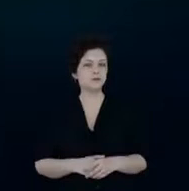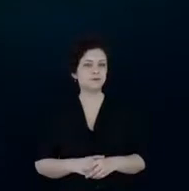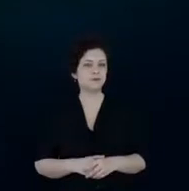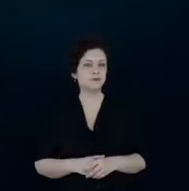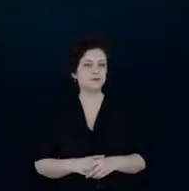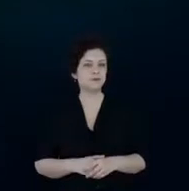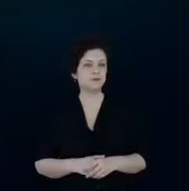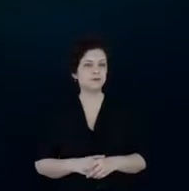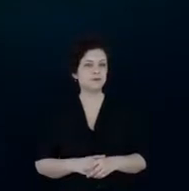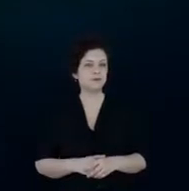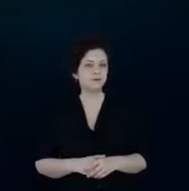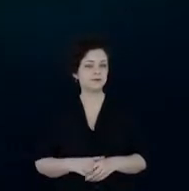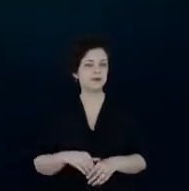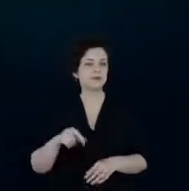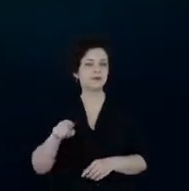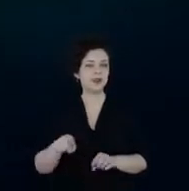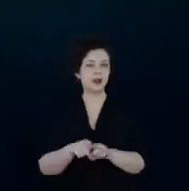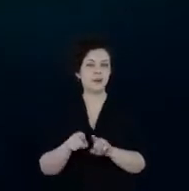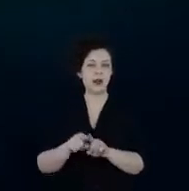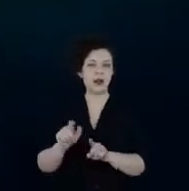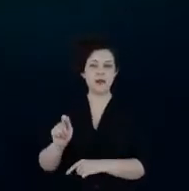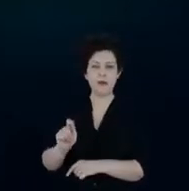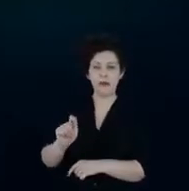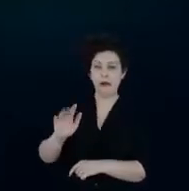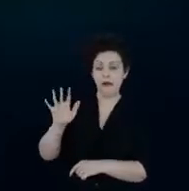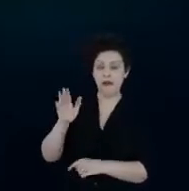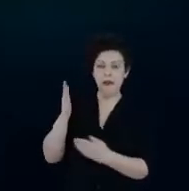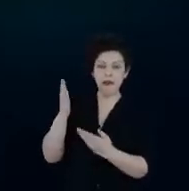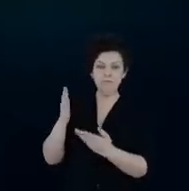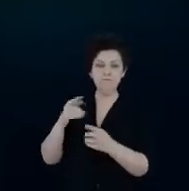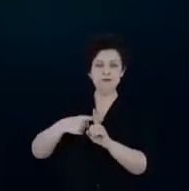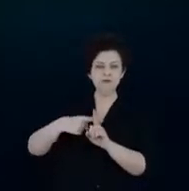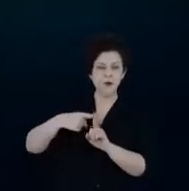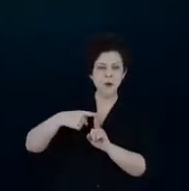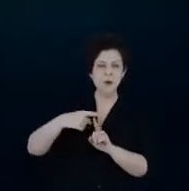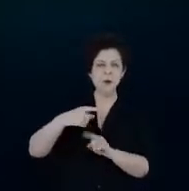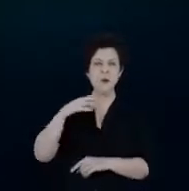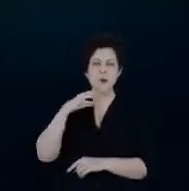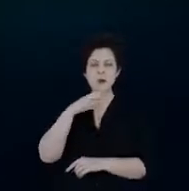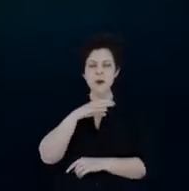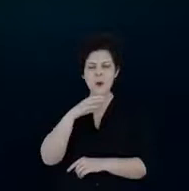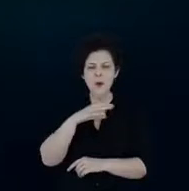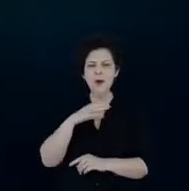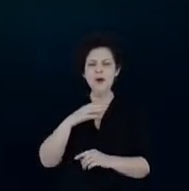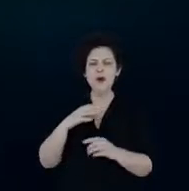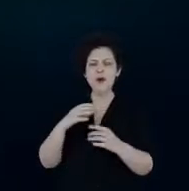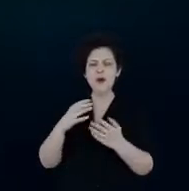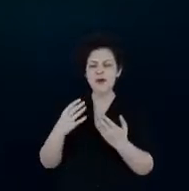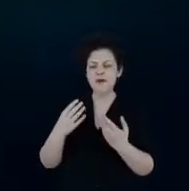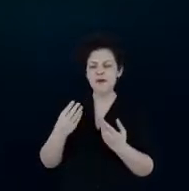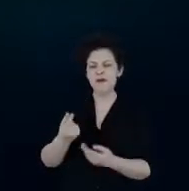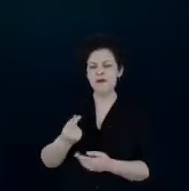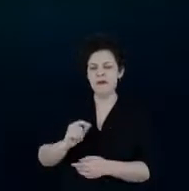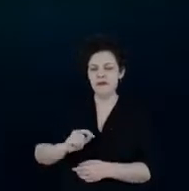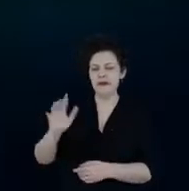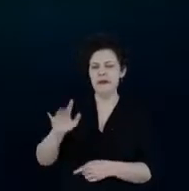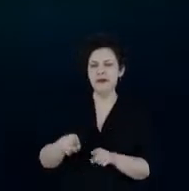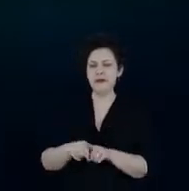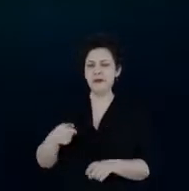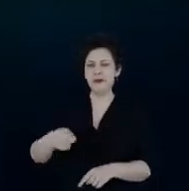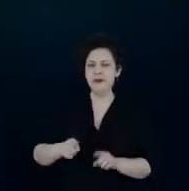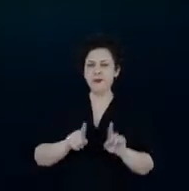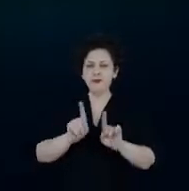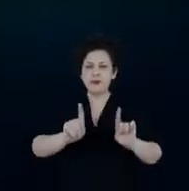e tem um alto custo de geração térmica. O objetivo é ter uma energia economizada com um leilão de aproximadamente